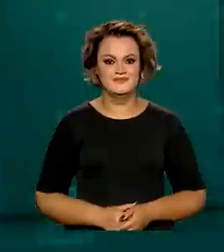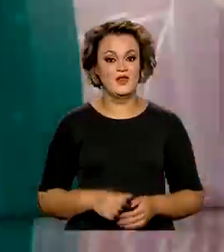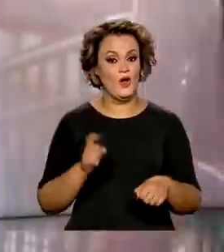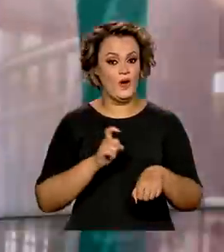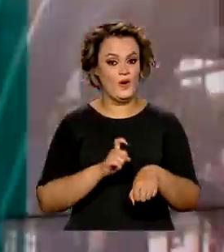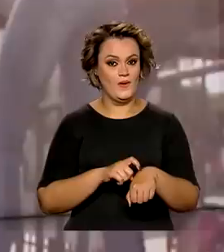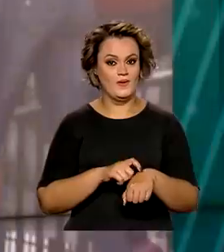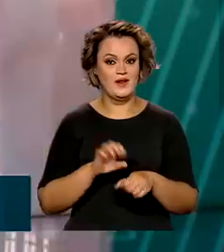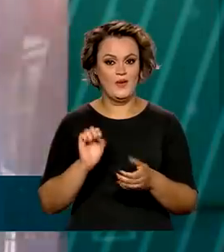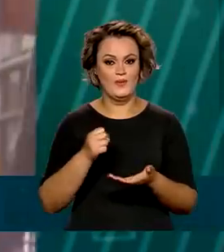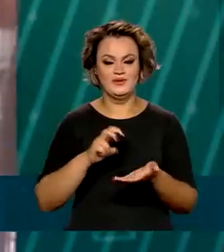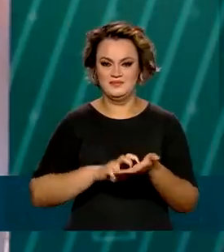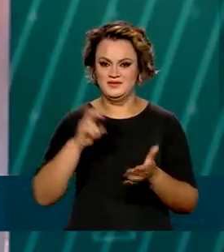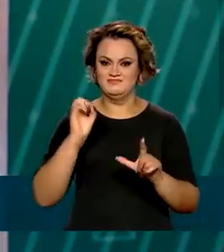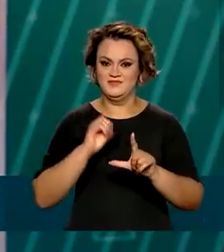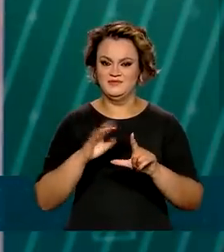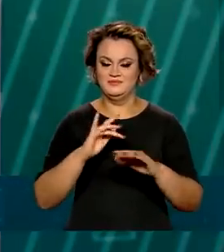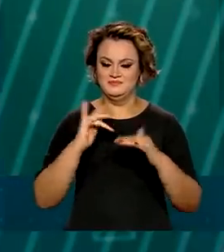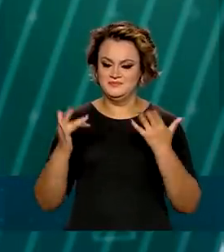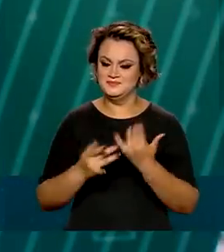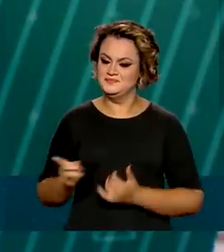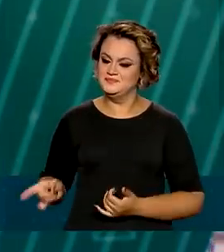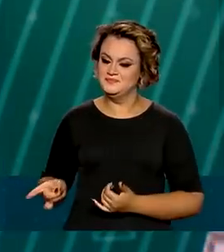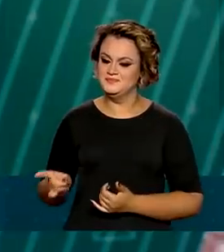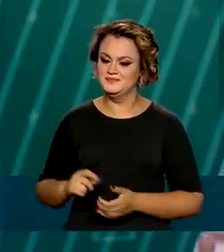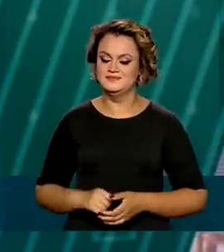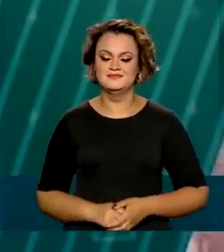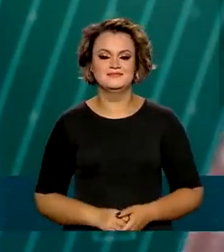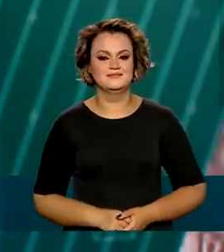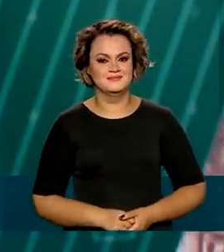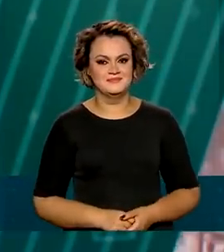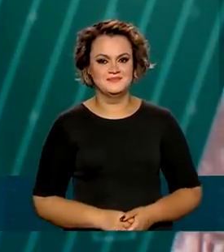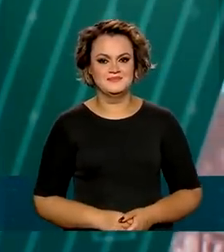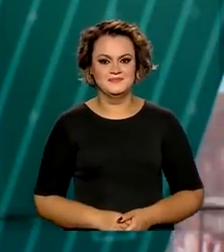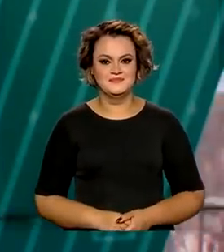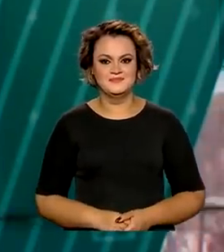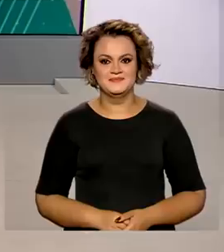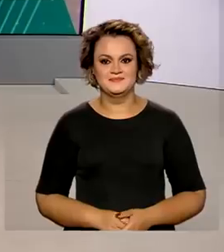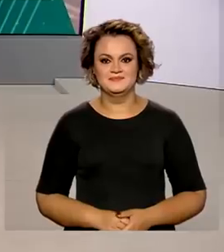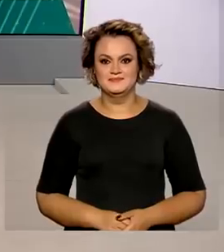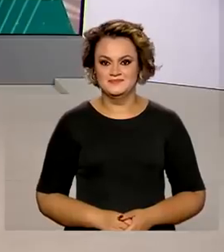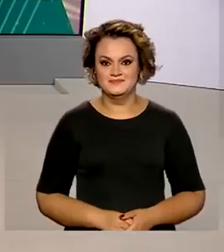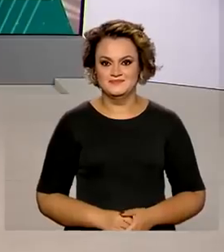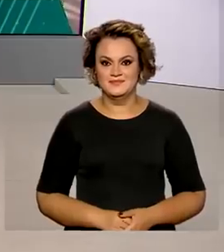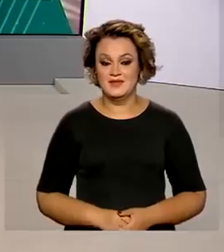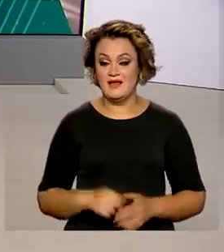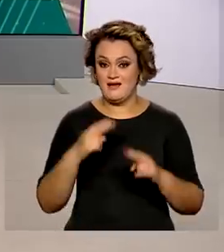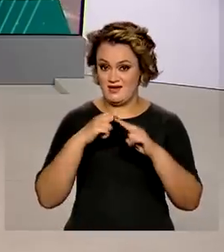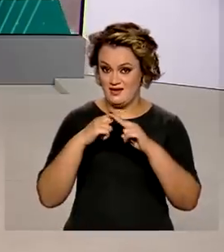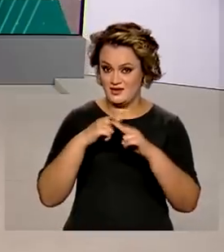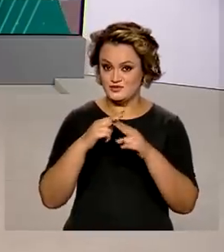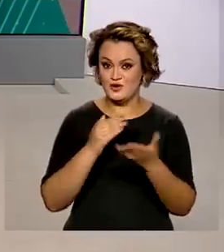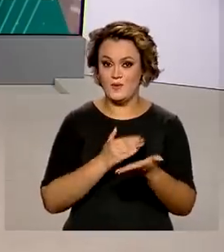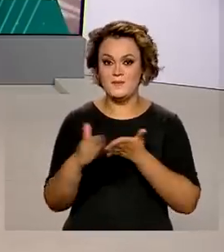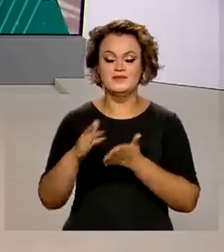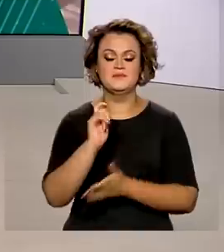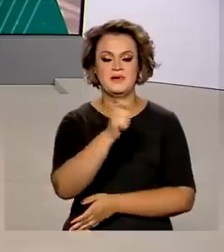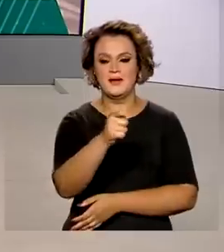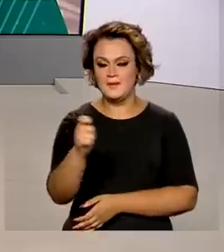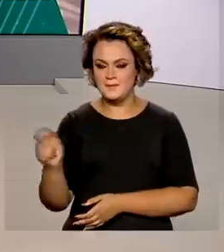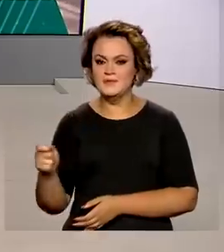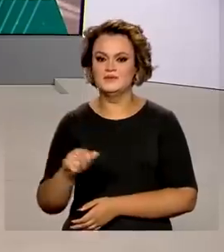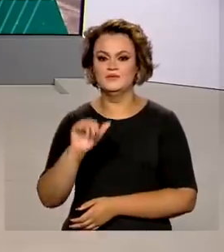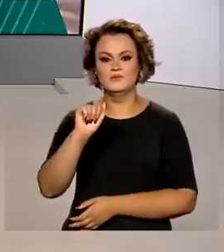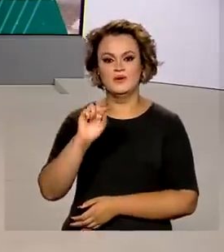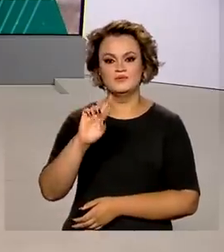São 8 horas da manhã, nós estamos ao vivo também pelas redes sociais. A Caixa inicia hoje o pagamento do